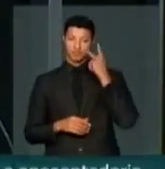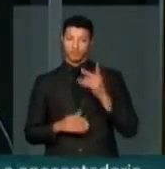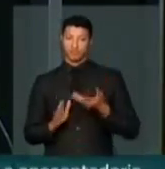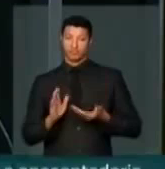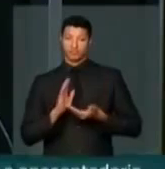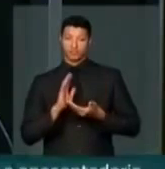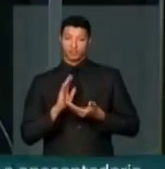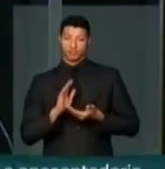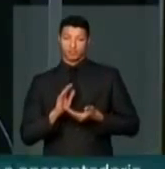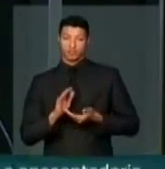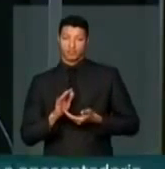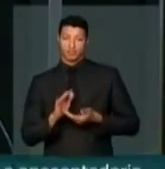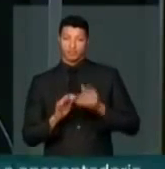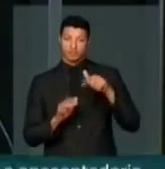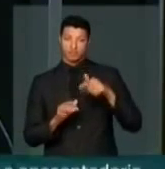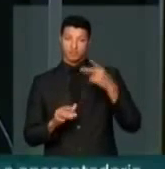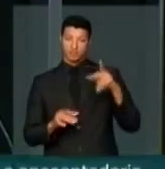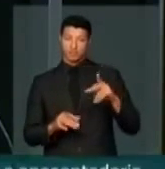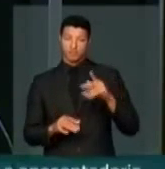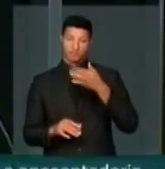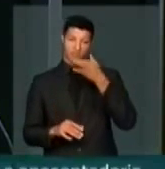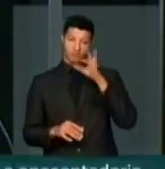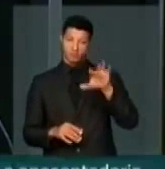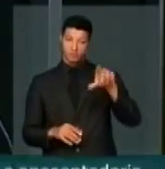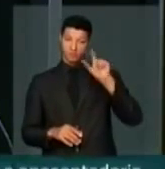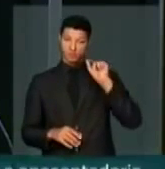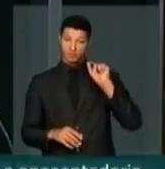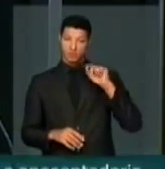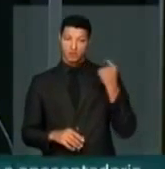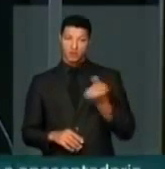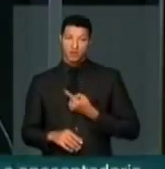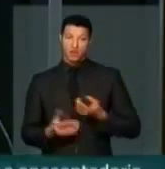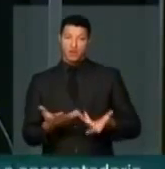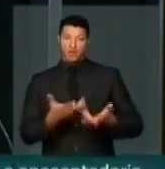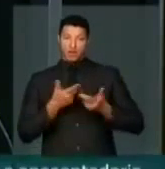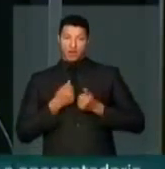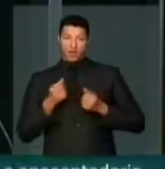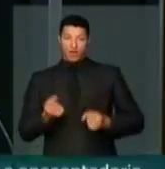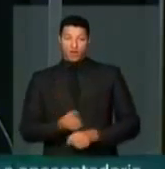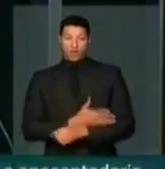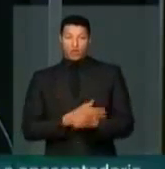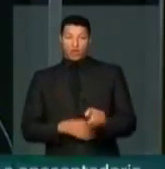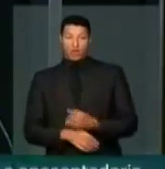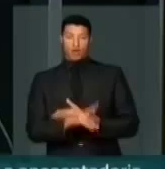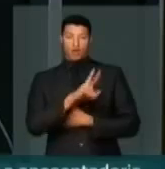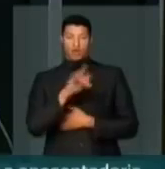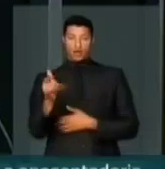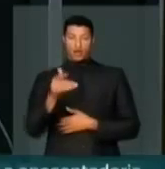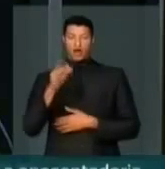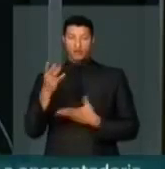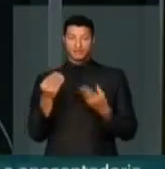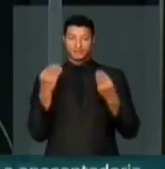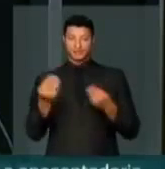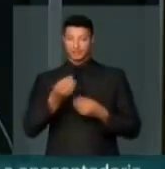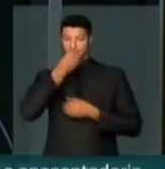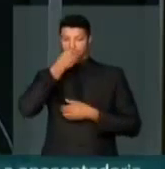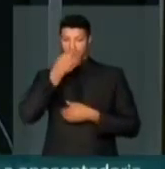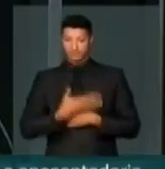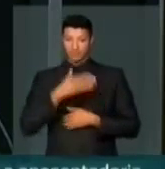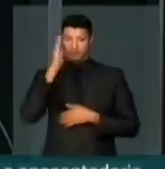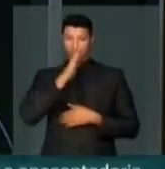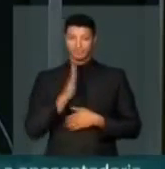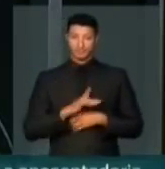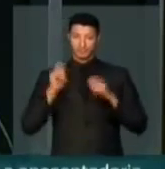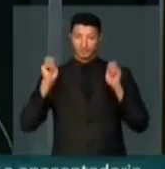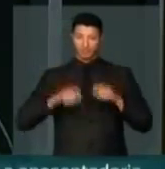esta Câmara, essa sua opção, que nós acolhemos com emoção, será muito boa. O